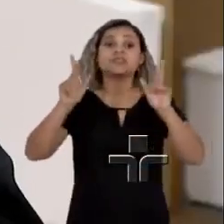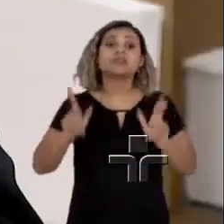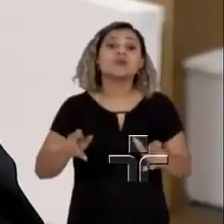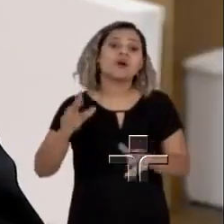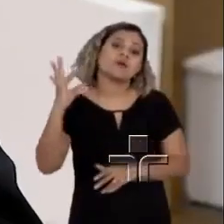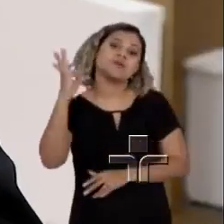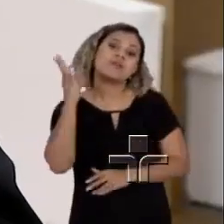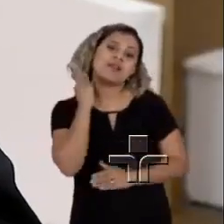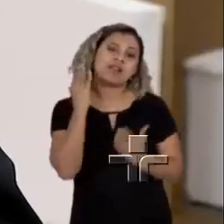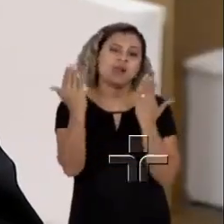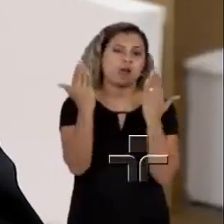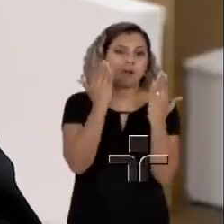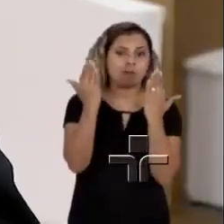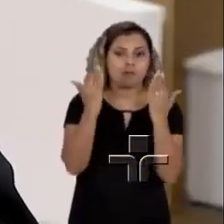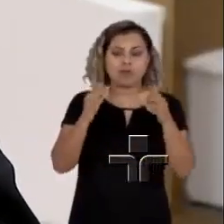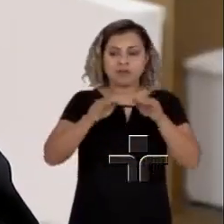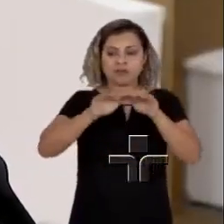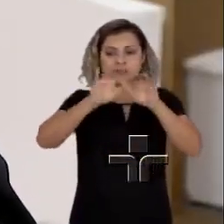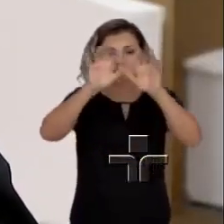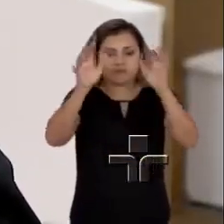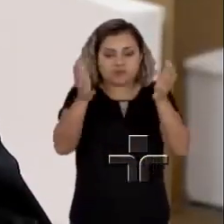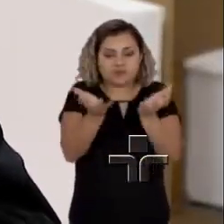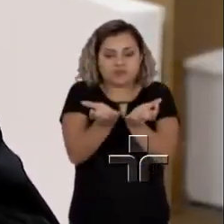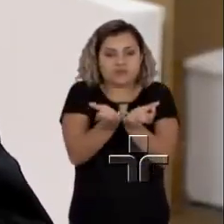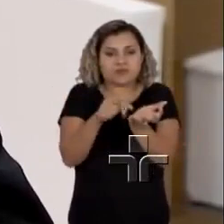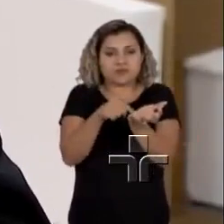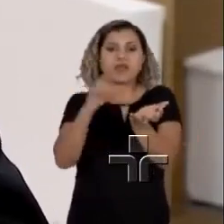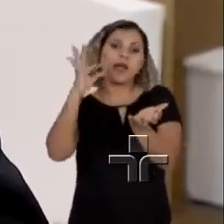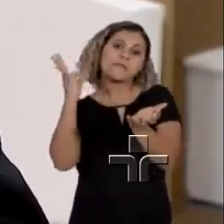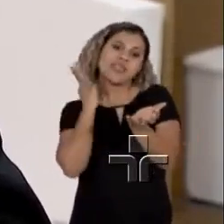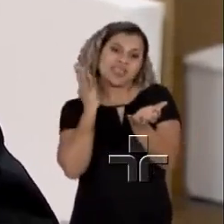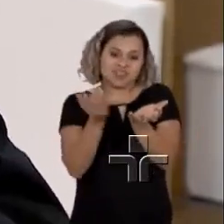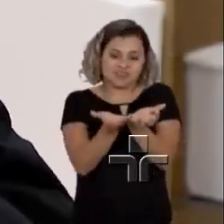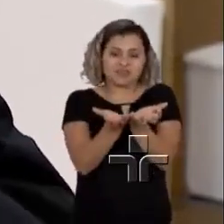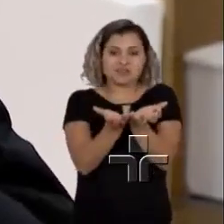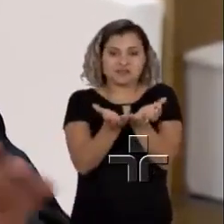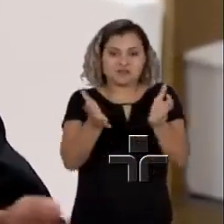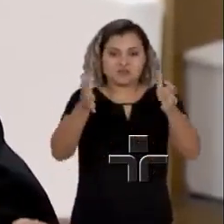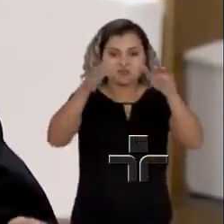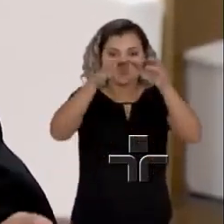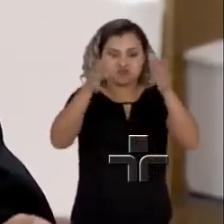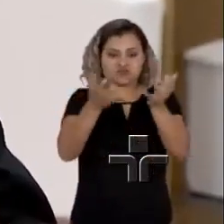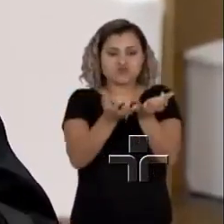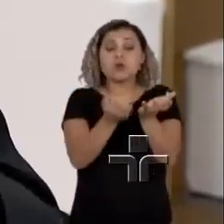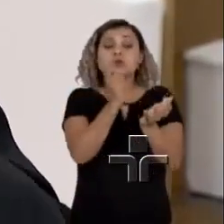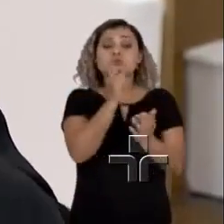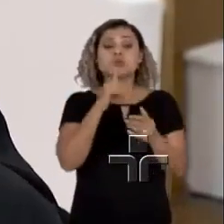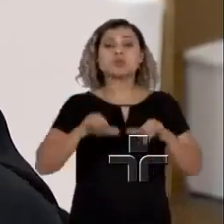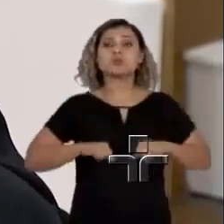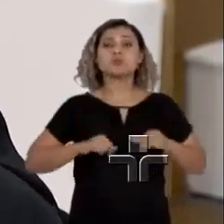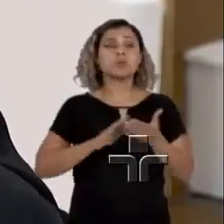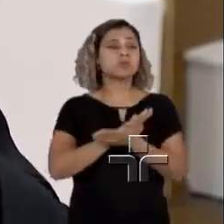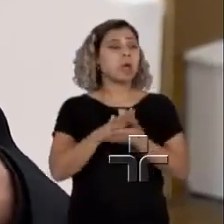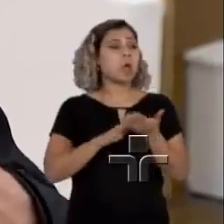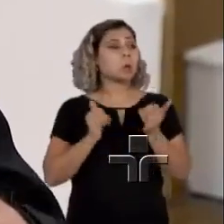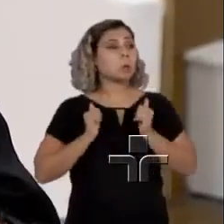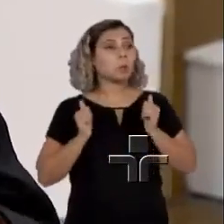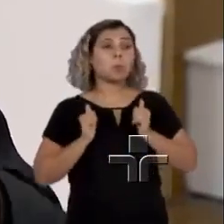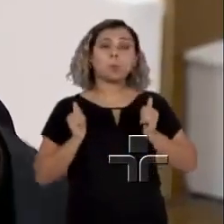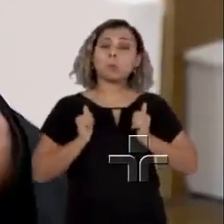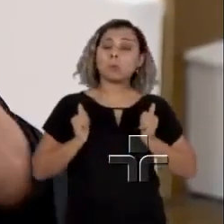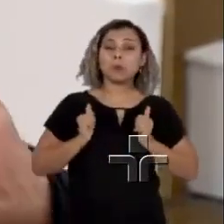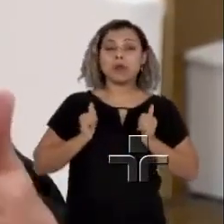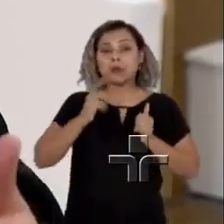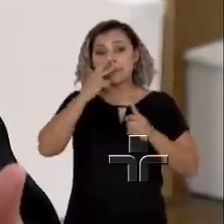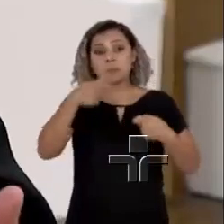Quer dizer, o objetivo é que não exista nenhum sofrimento, nenhum impasse. E a forma como se